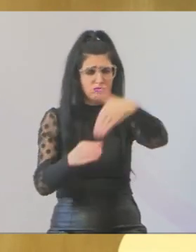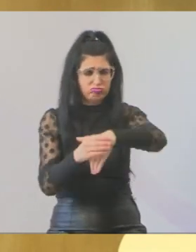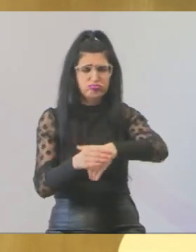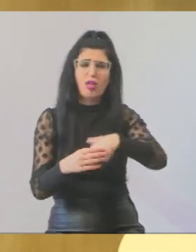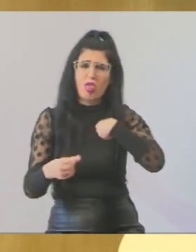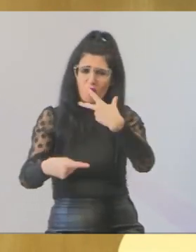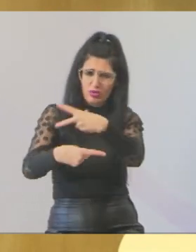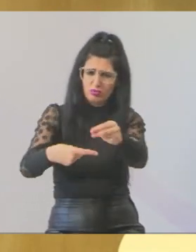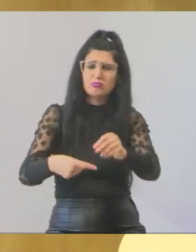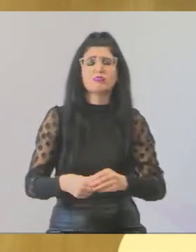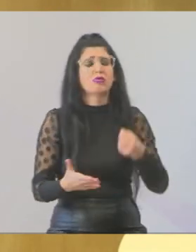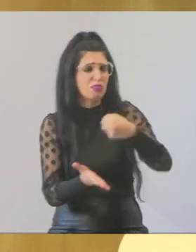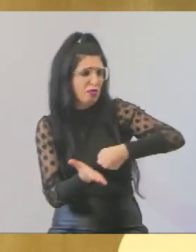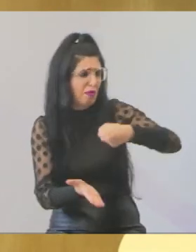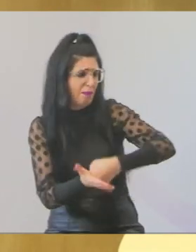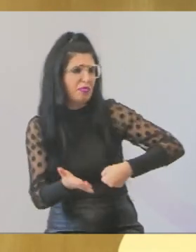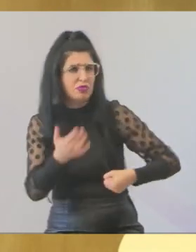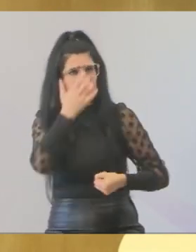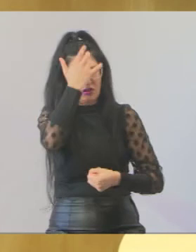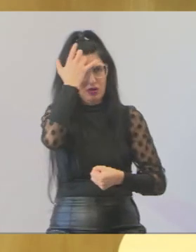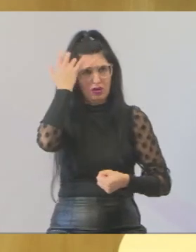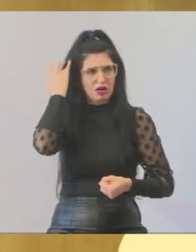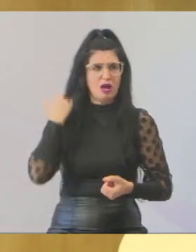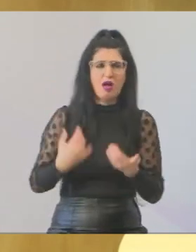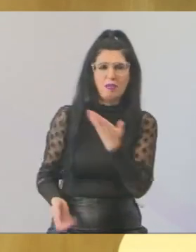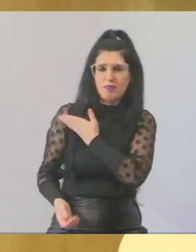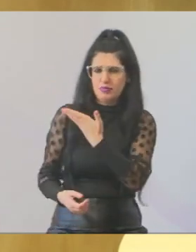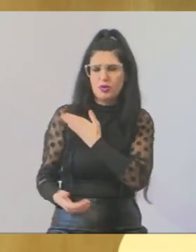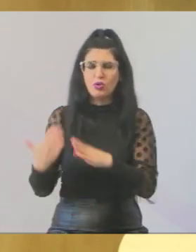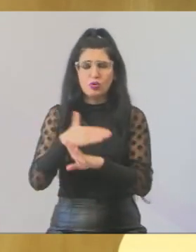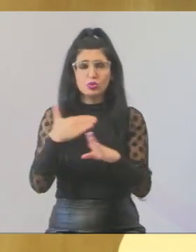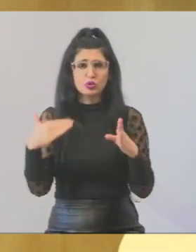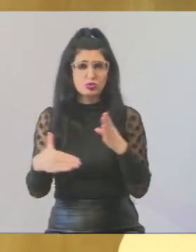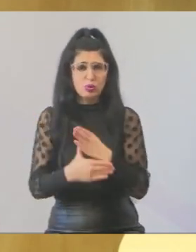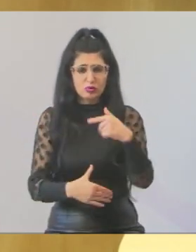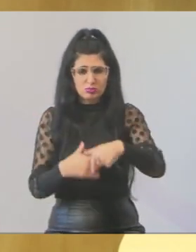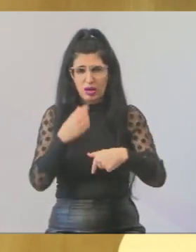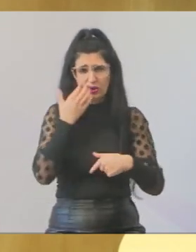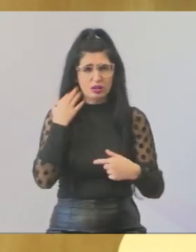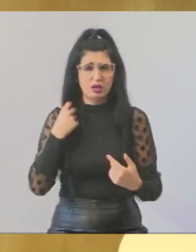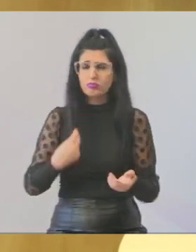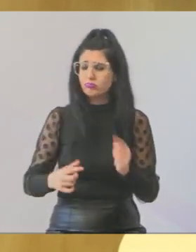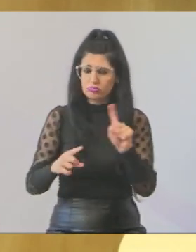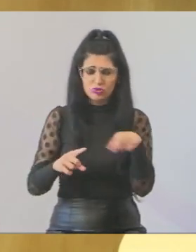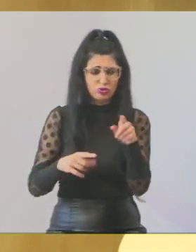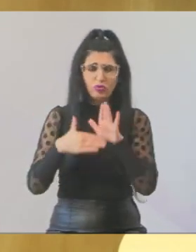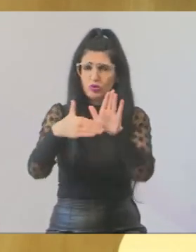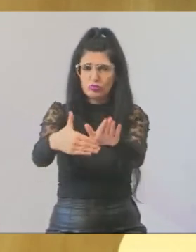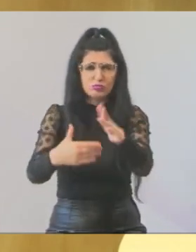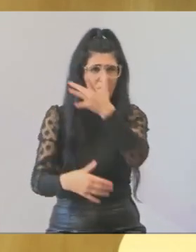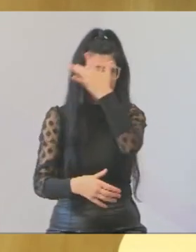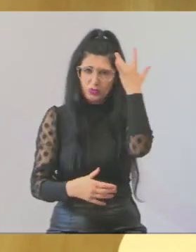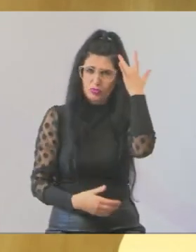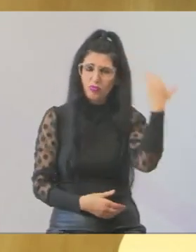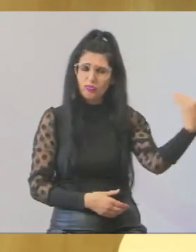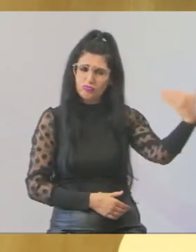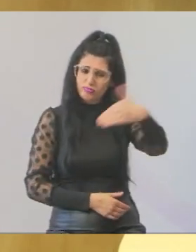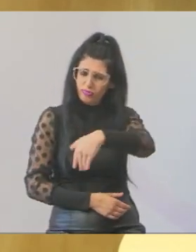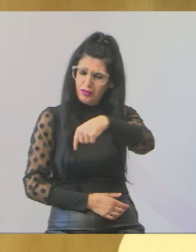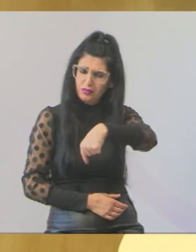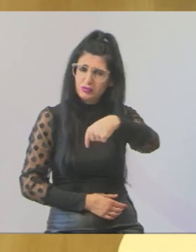que eu tenho certeza, eu falo em nome dos meus companheiros aqui, porque estamos todos aqui para atender vocês. Então venham no gabinete,